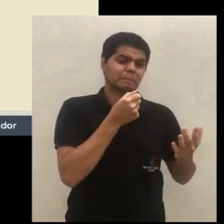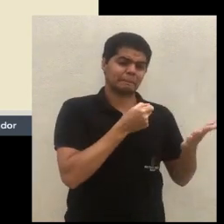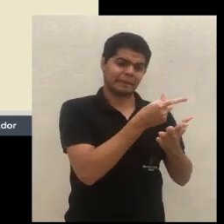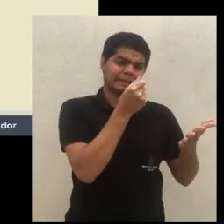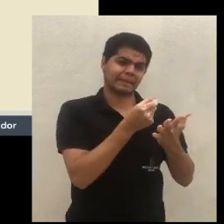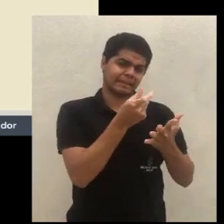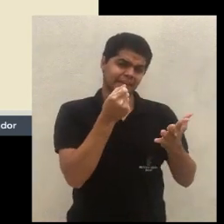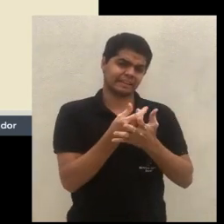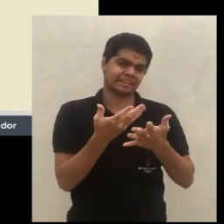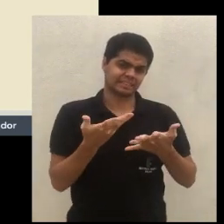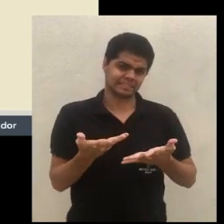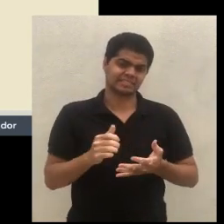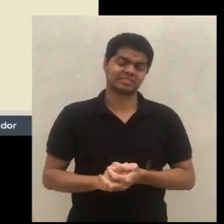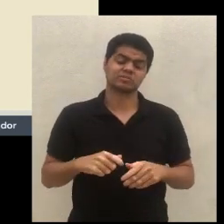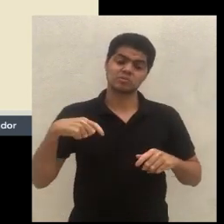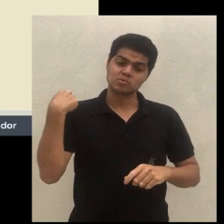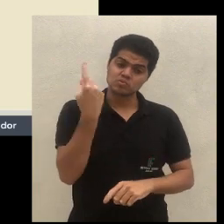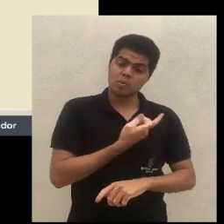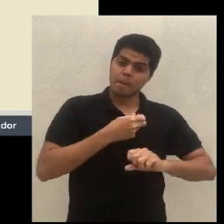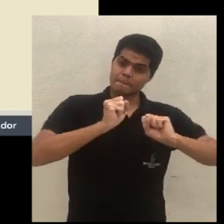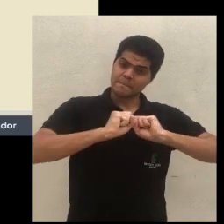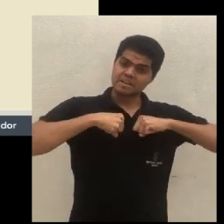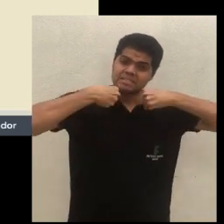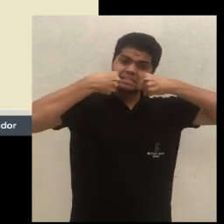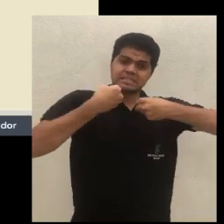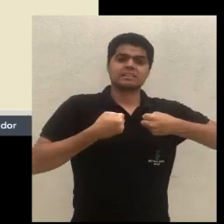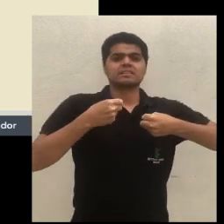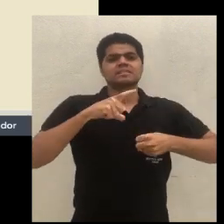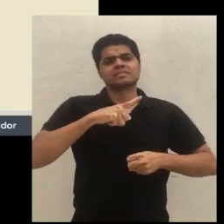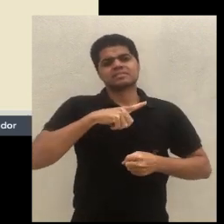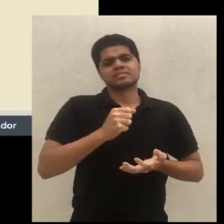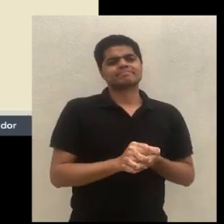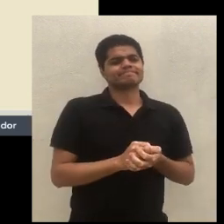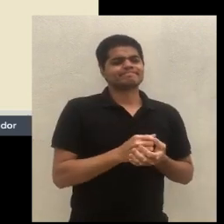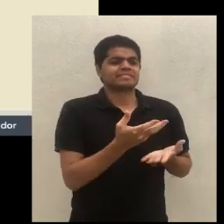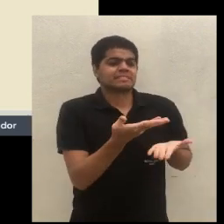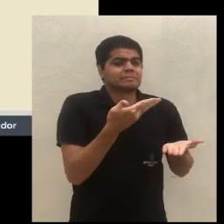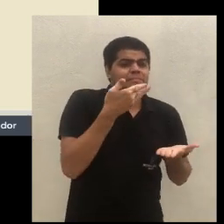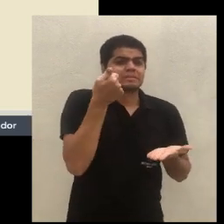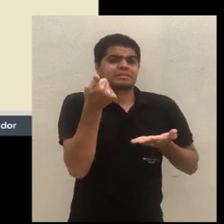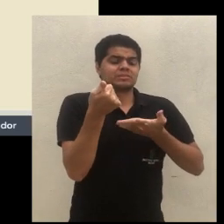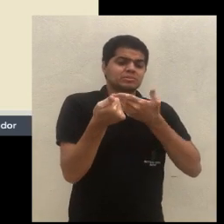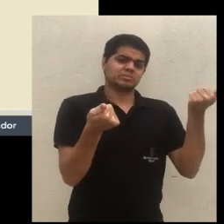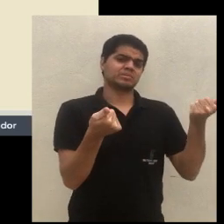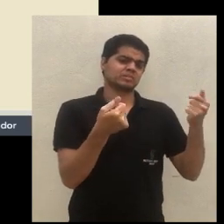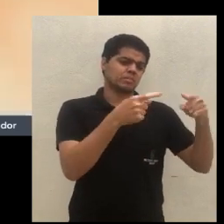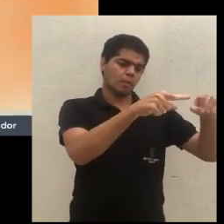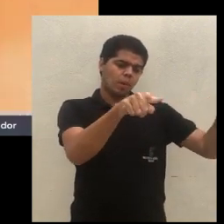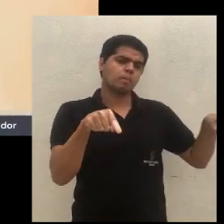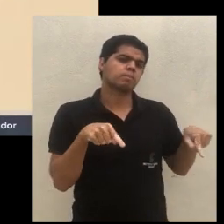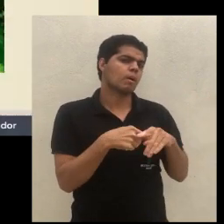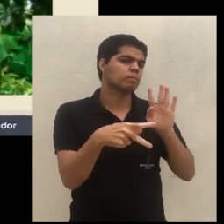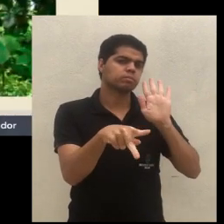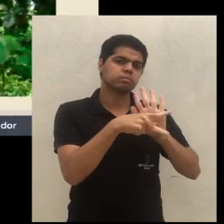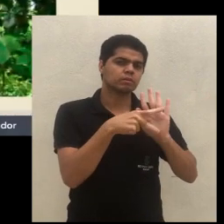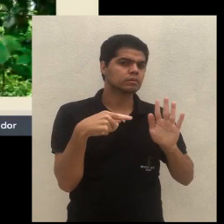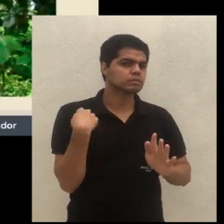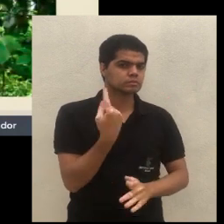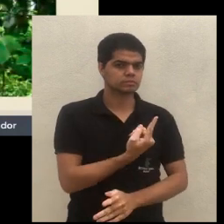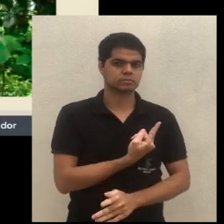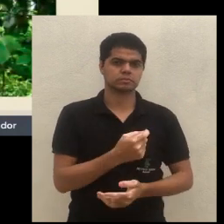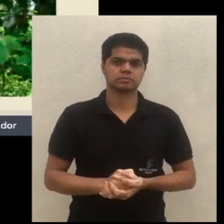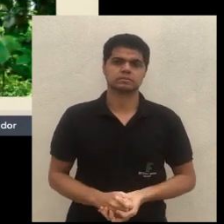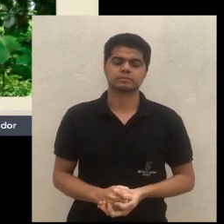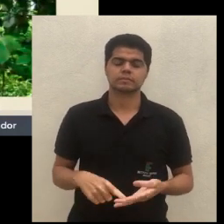a gente tem que fazer para poder a gente otimizar o uso da mão de obra na nossa propriedade. E aí vem os